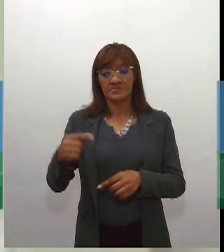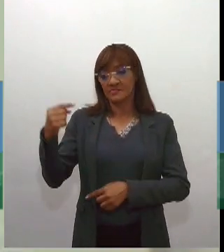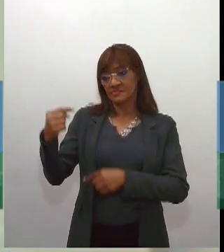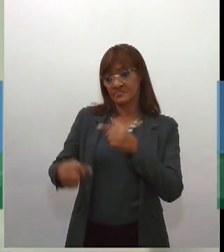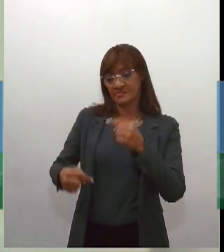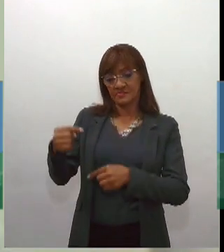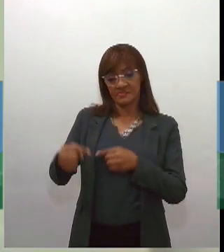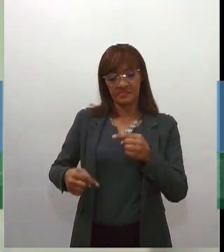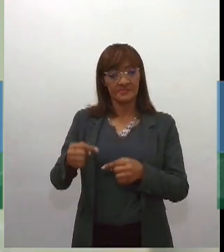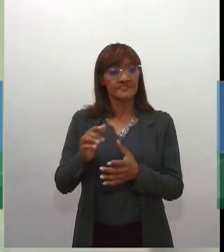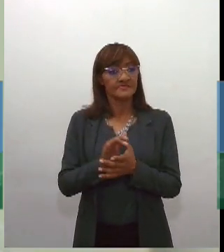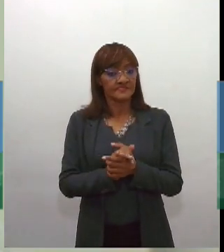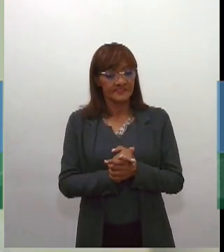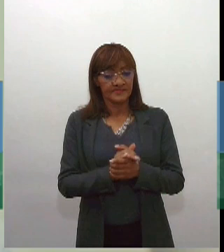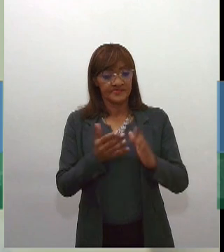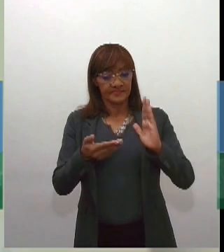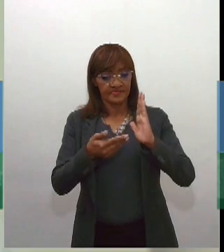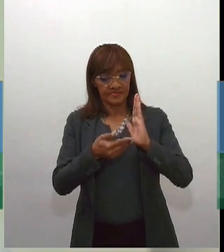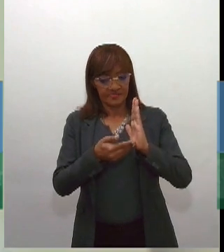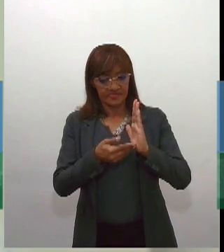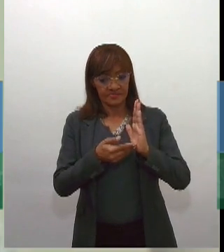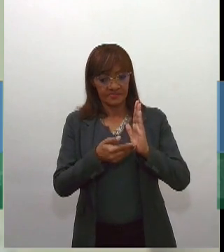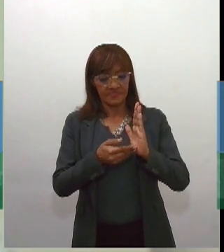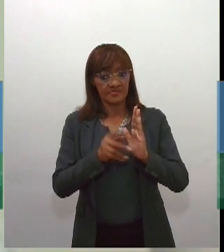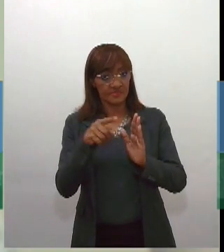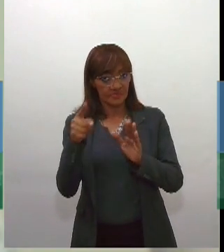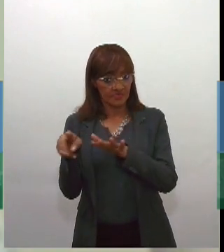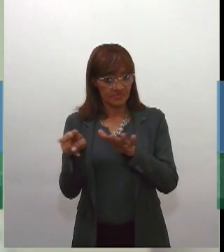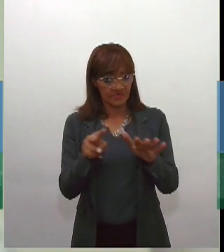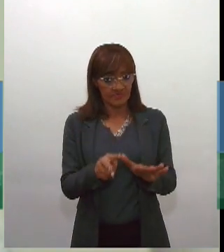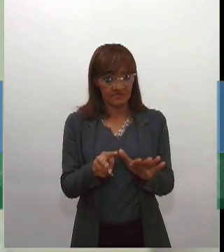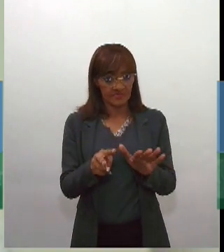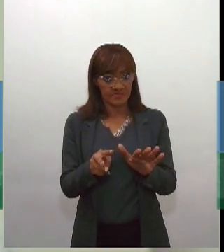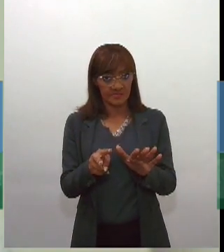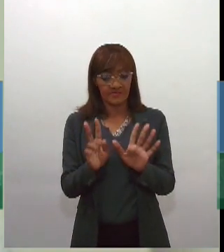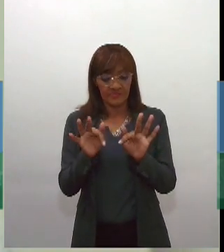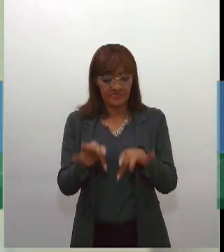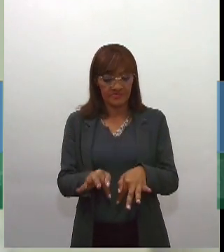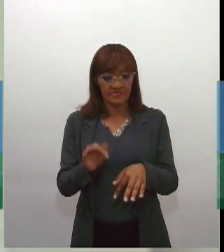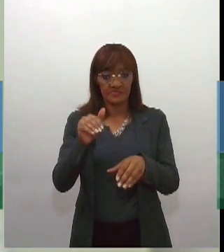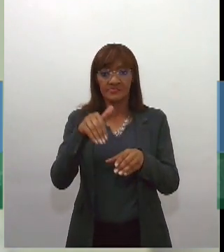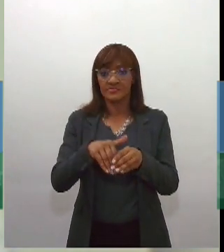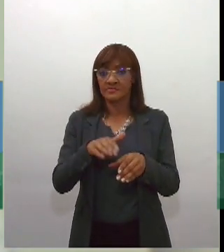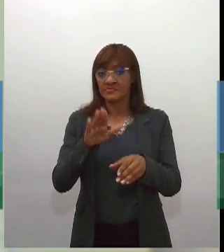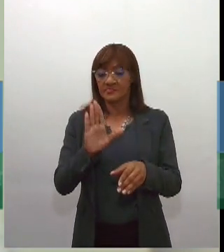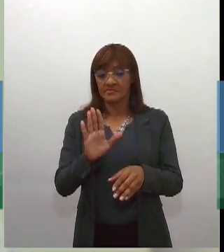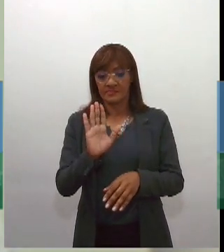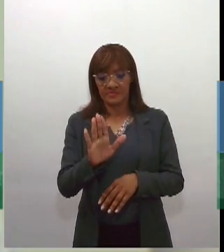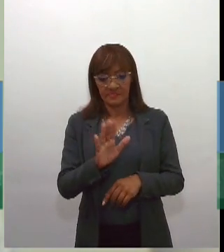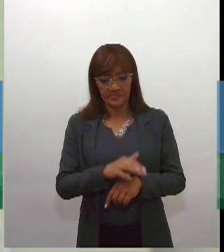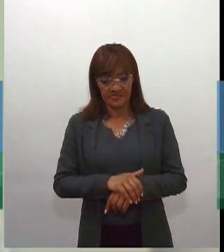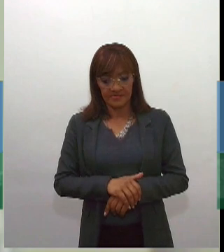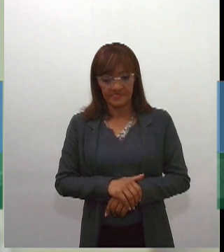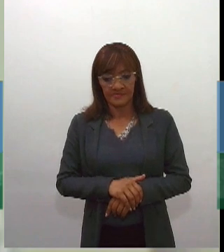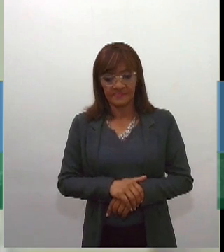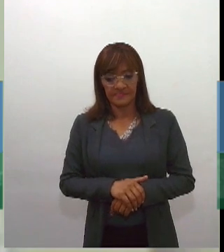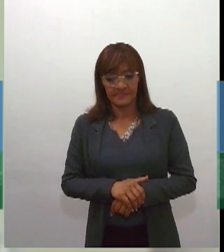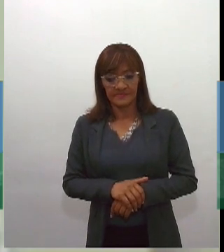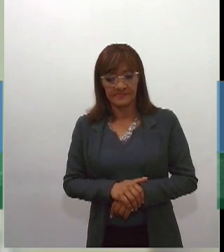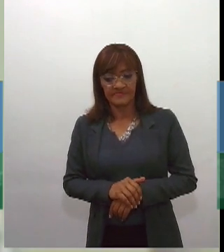agora após as eleições. A gente já teve uma primeira discussão no âmbito da comissão, já temos um